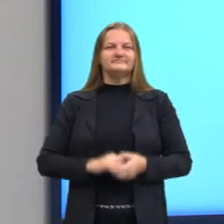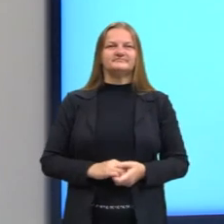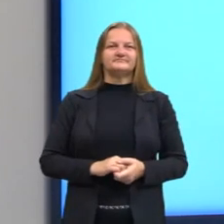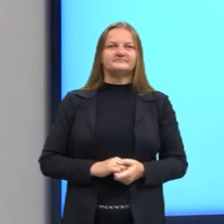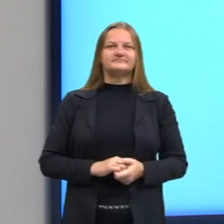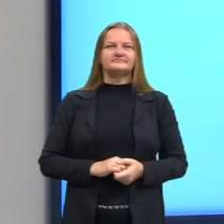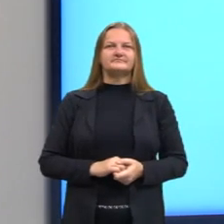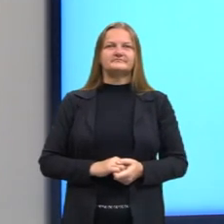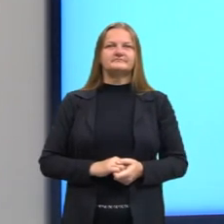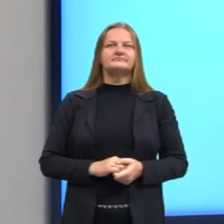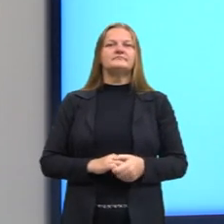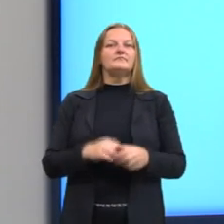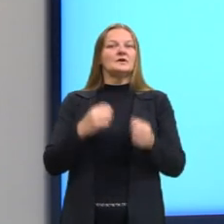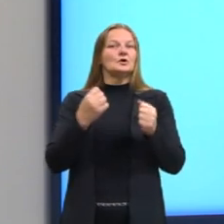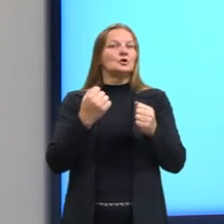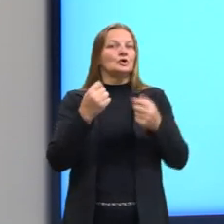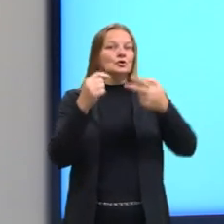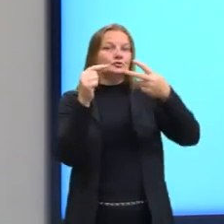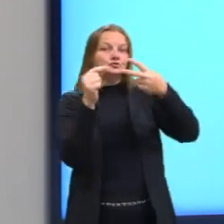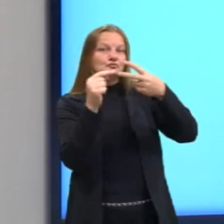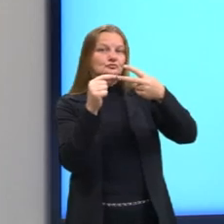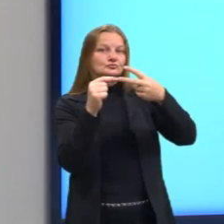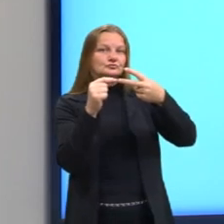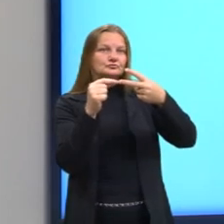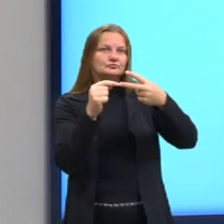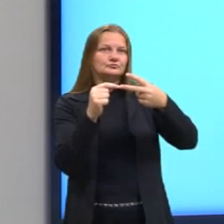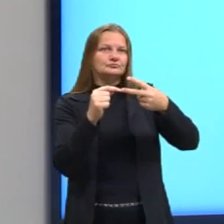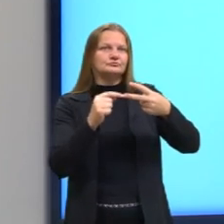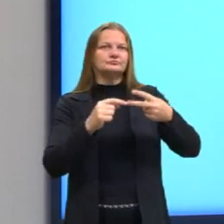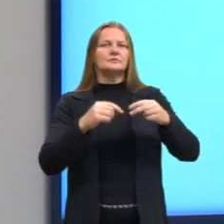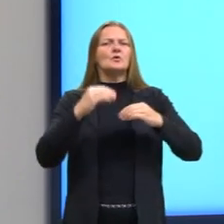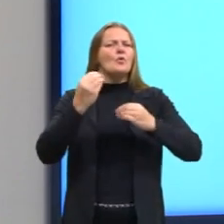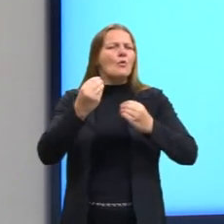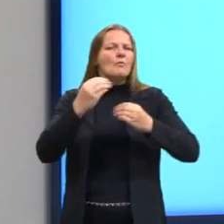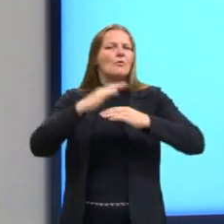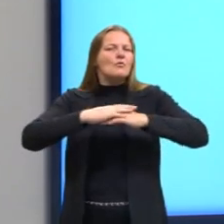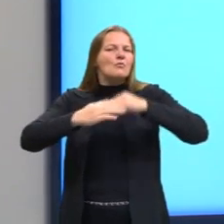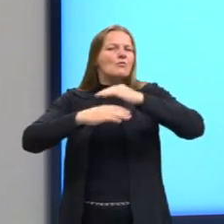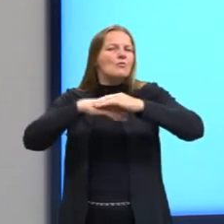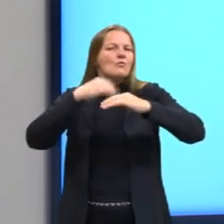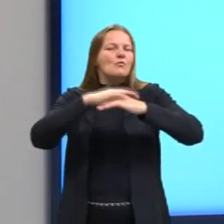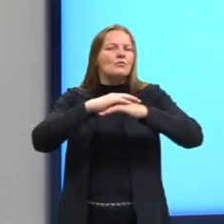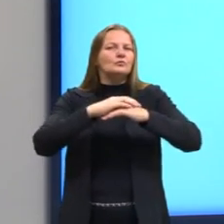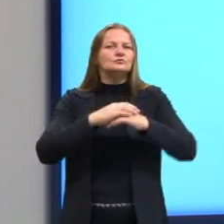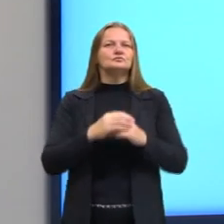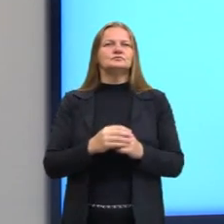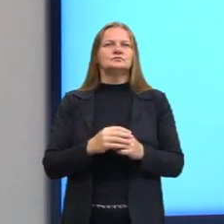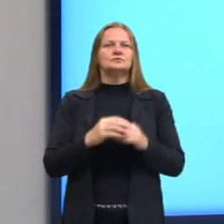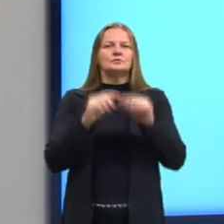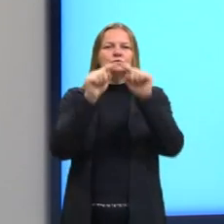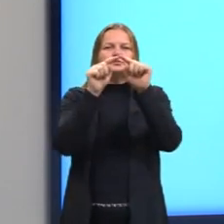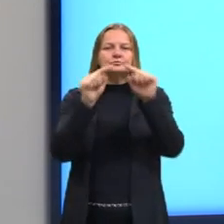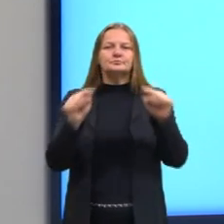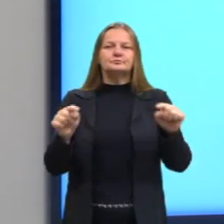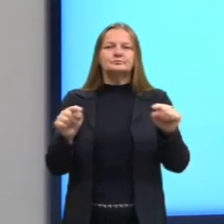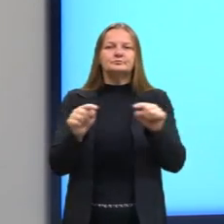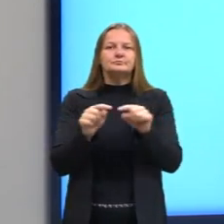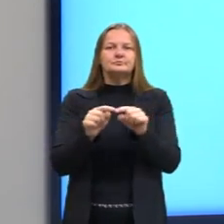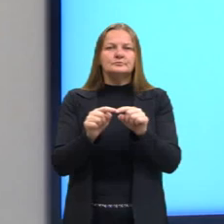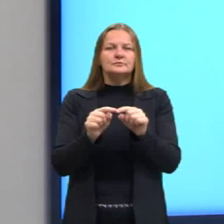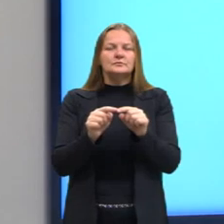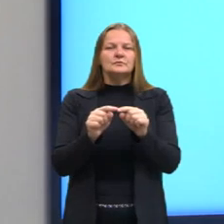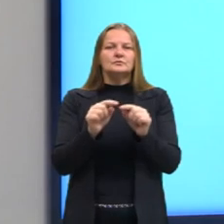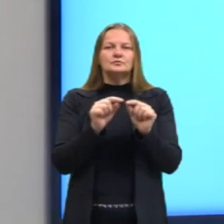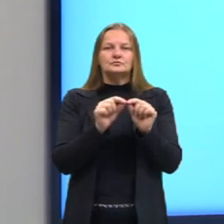Então, item 2, sobre os passos da construção de um fractal. Construa um triângulo em que cada